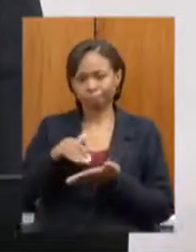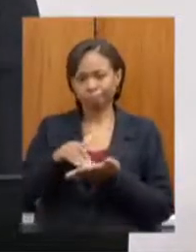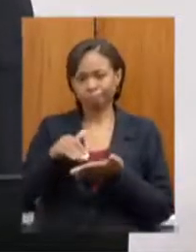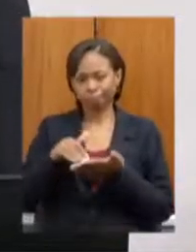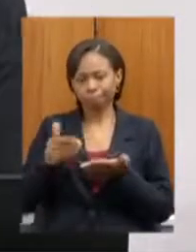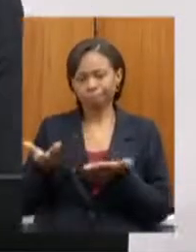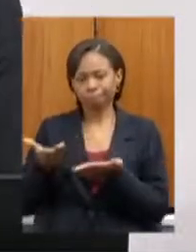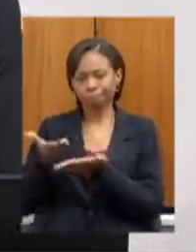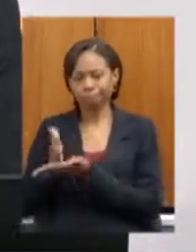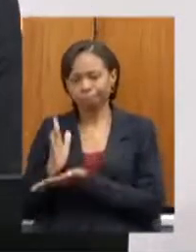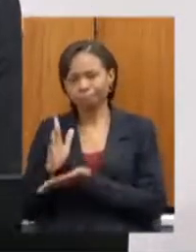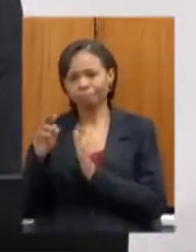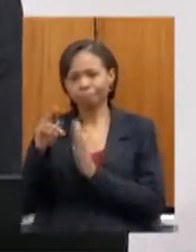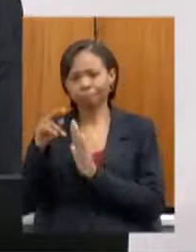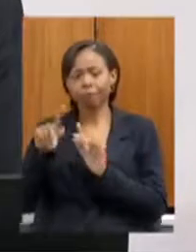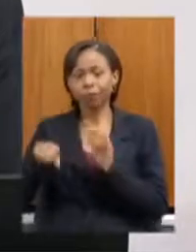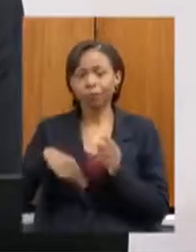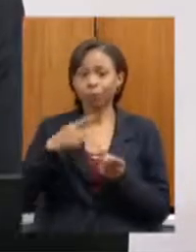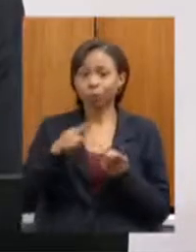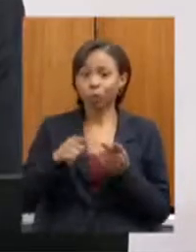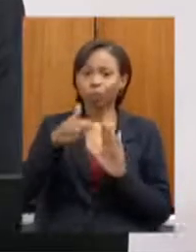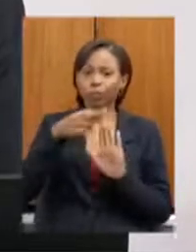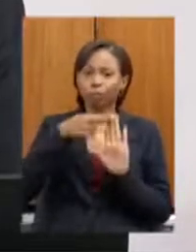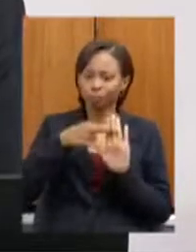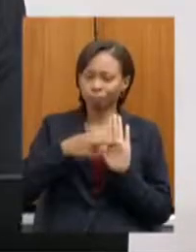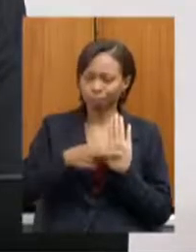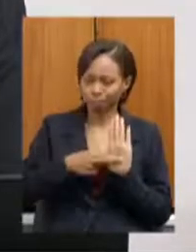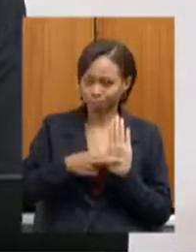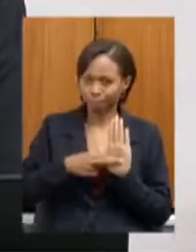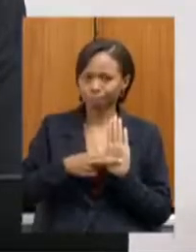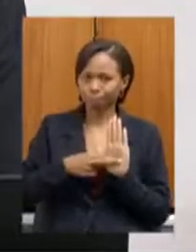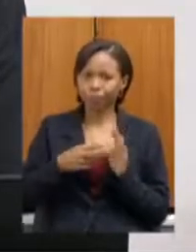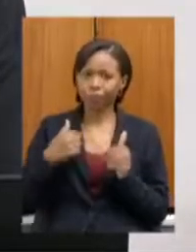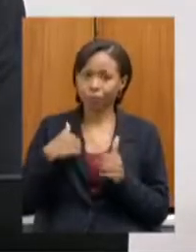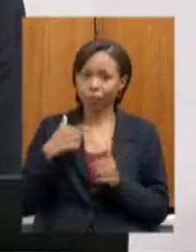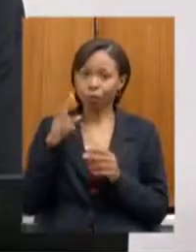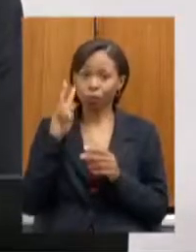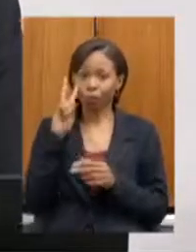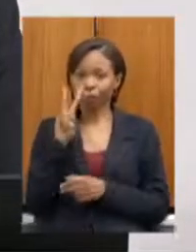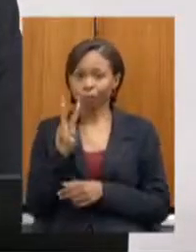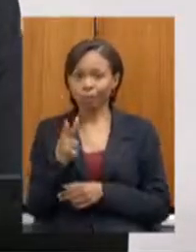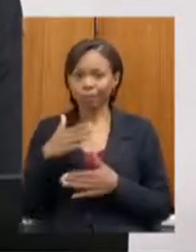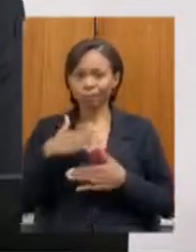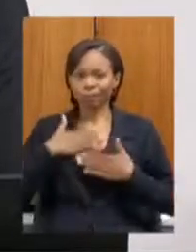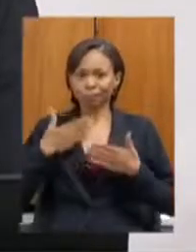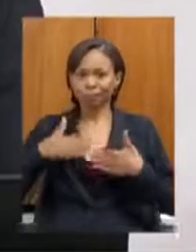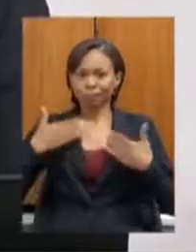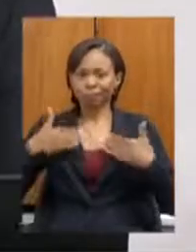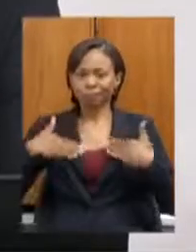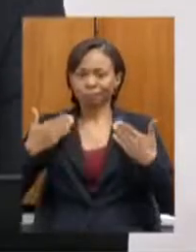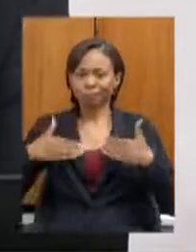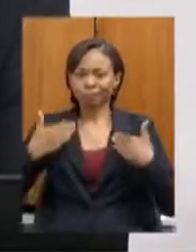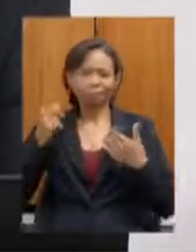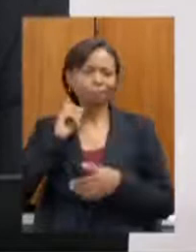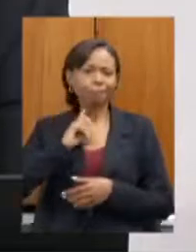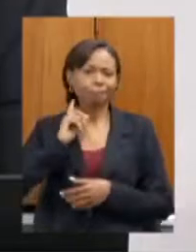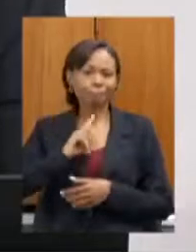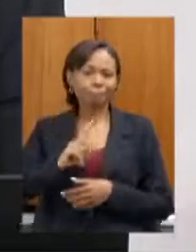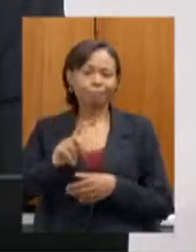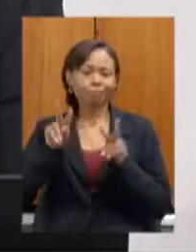aprovada, depois vem a regulamentação. Eu vejo entusiasmo em Minas Gerais, da questão